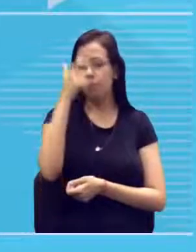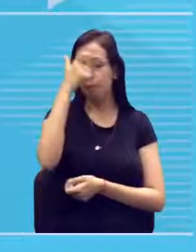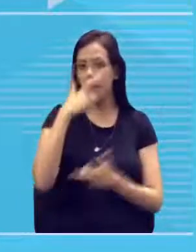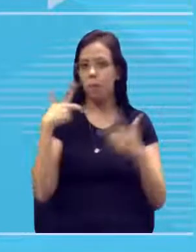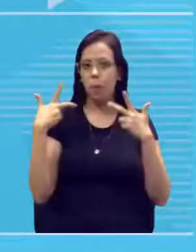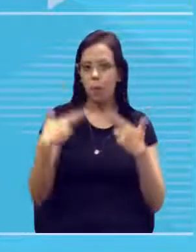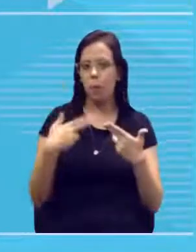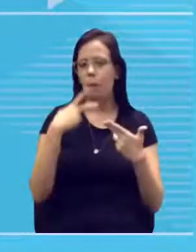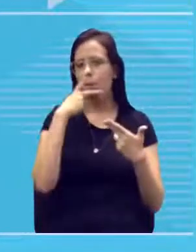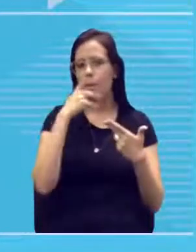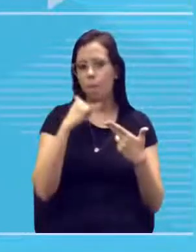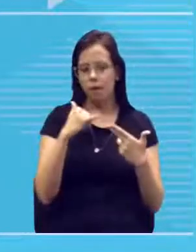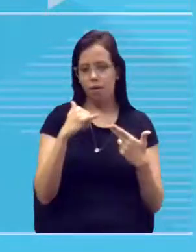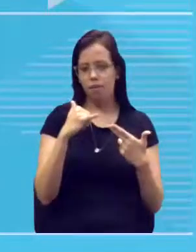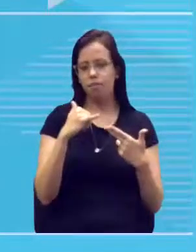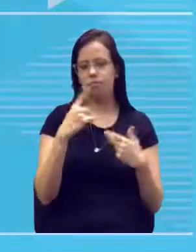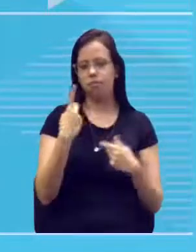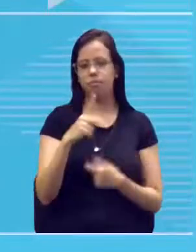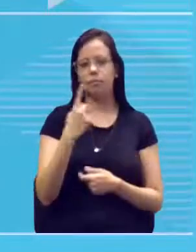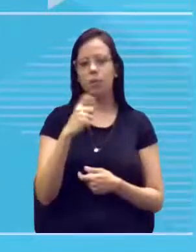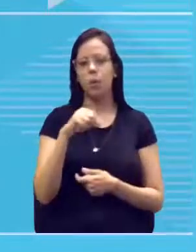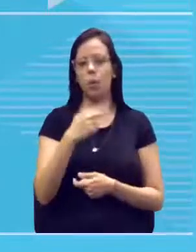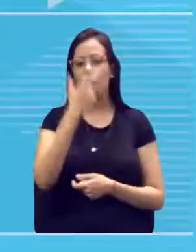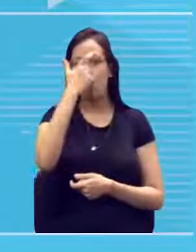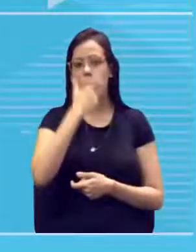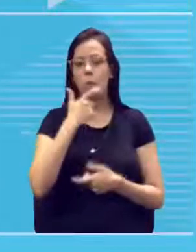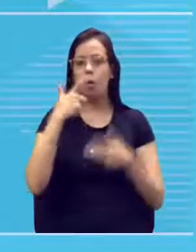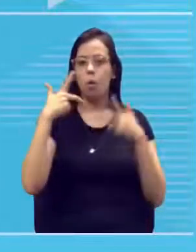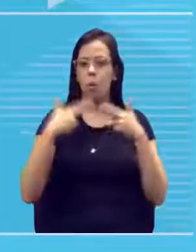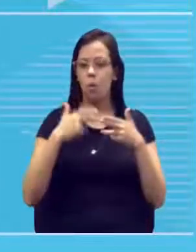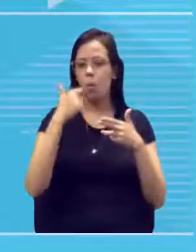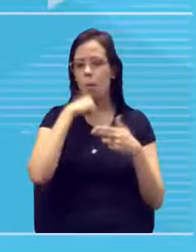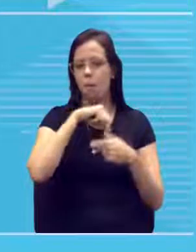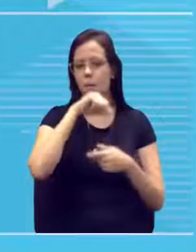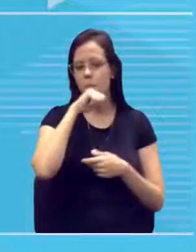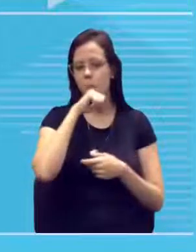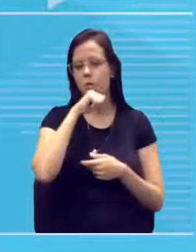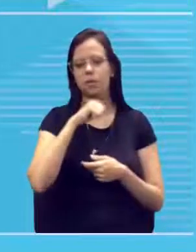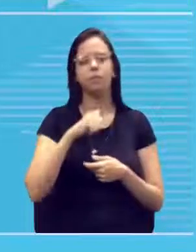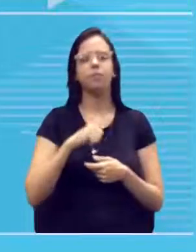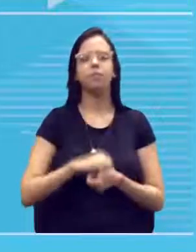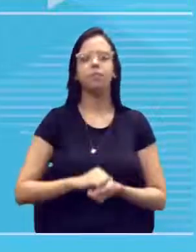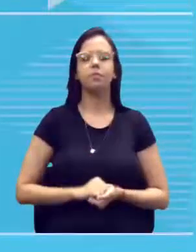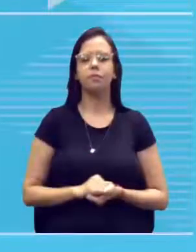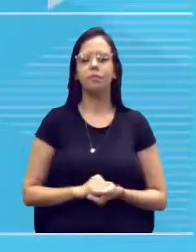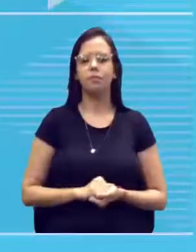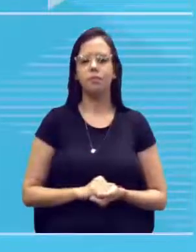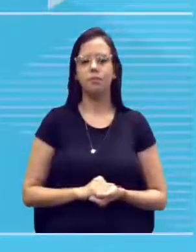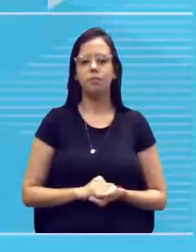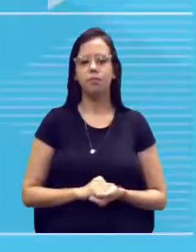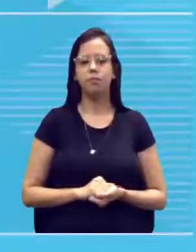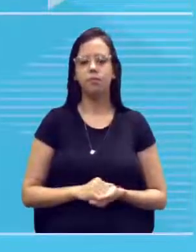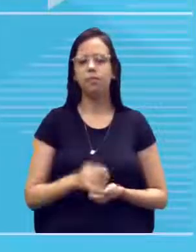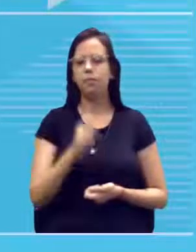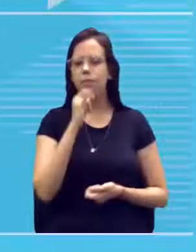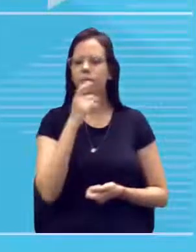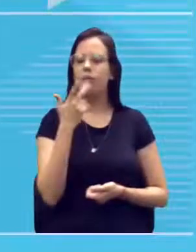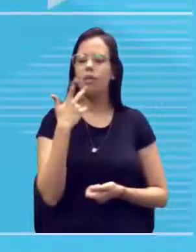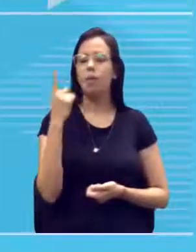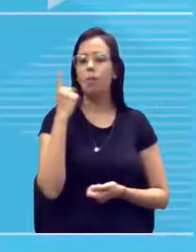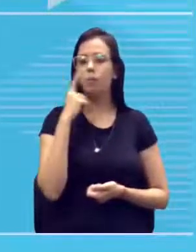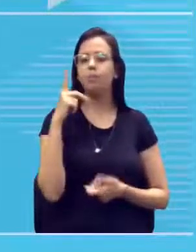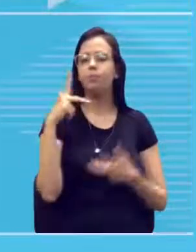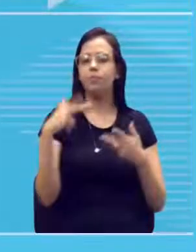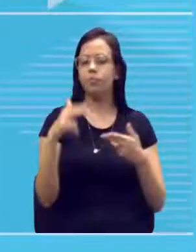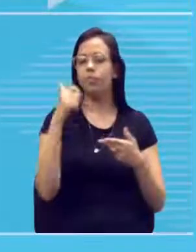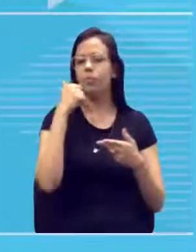do pai de você? Ou a cara da mãe, certo? Mima, a cara não é da tua mãe dentro do pai, não,